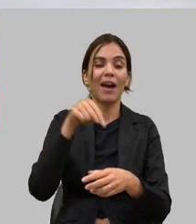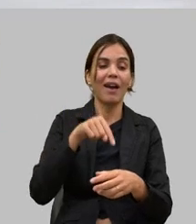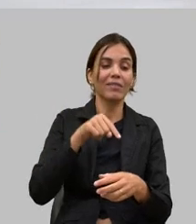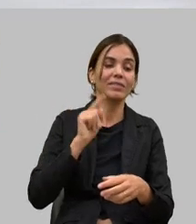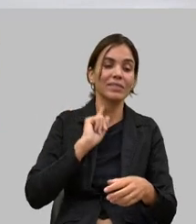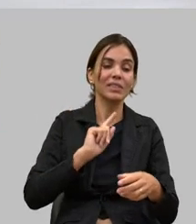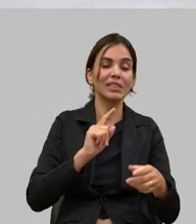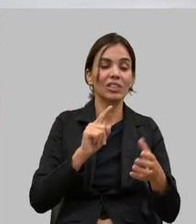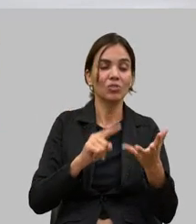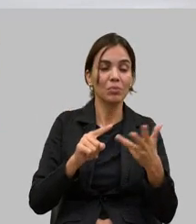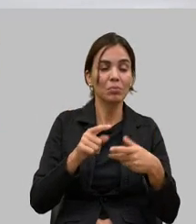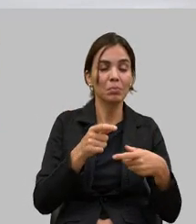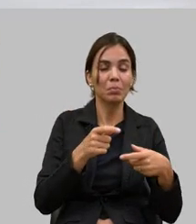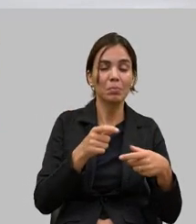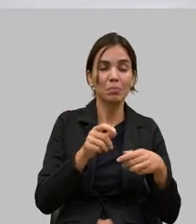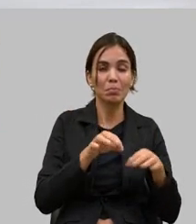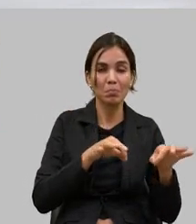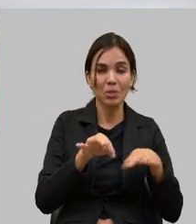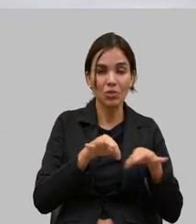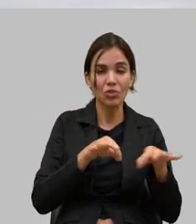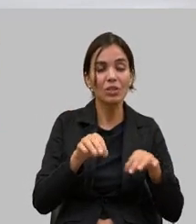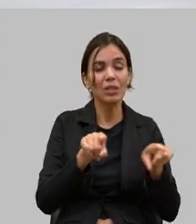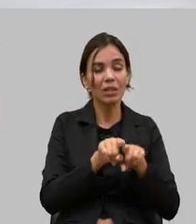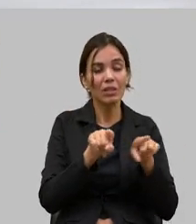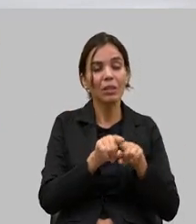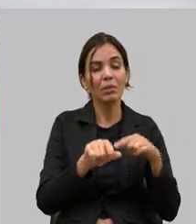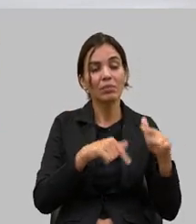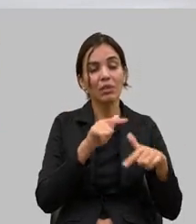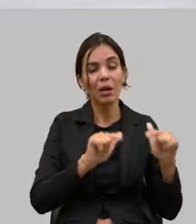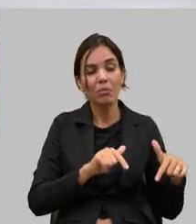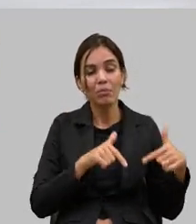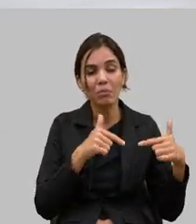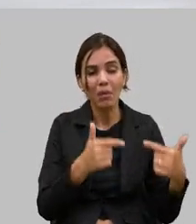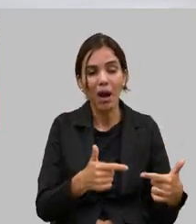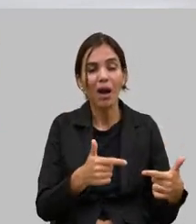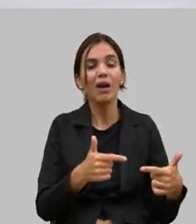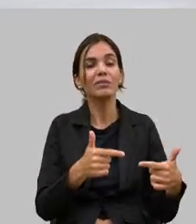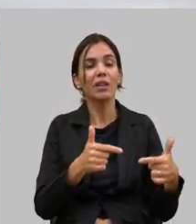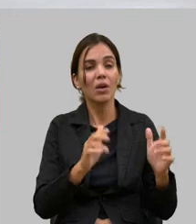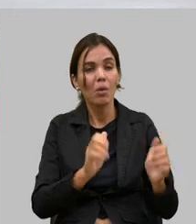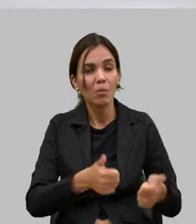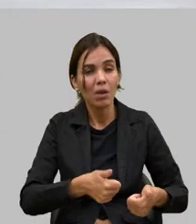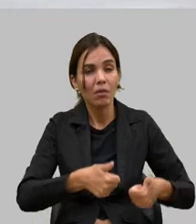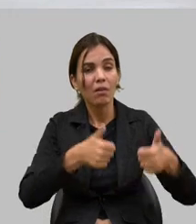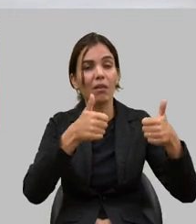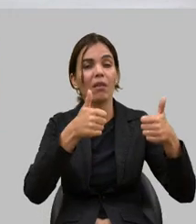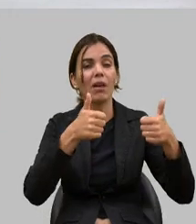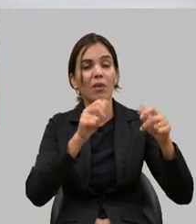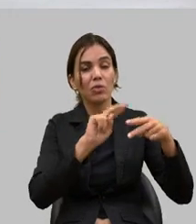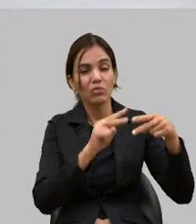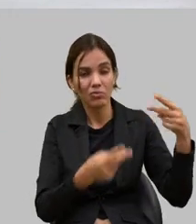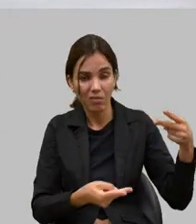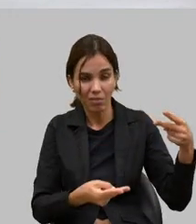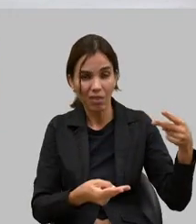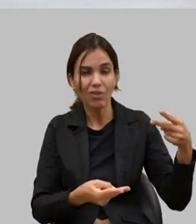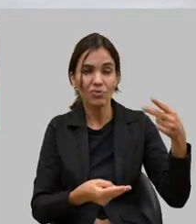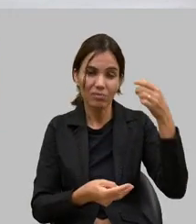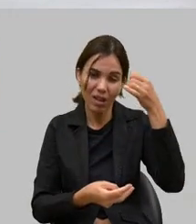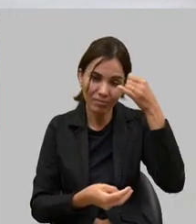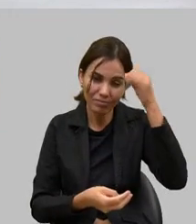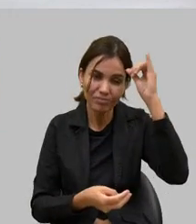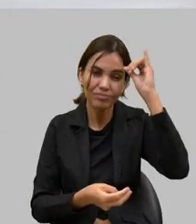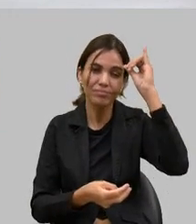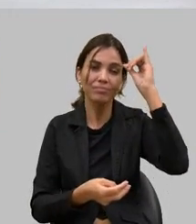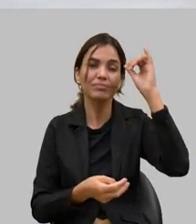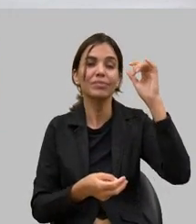trabalho que a gente vem fazendo do melhoramento genético do rebanho com mais genética são mais de 300 mil matrizes